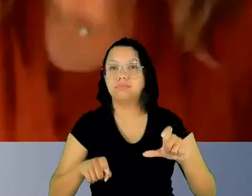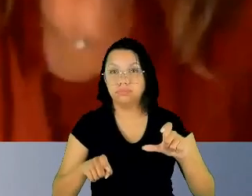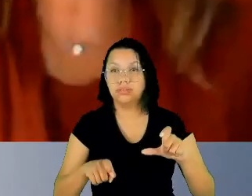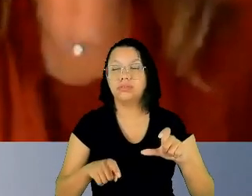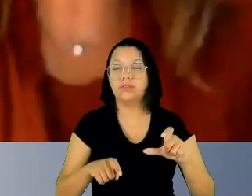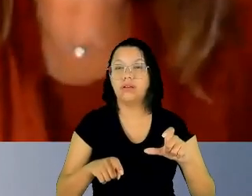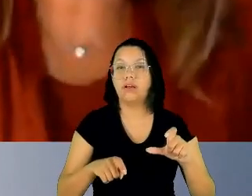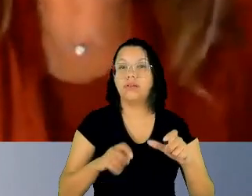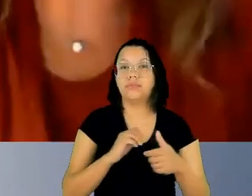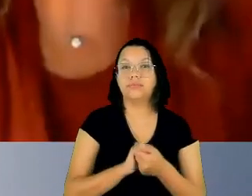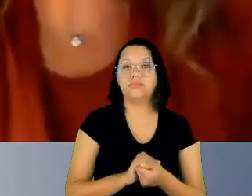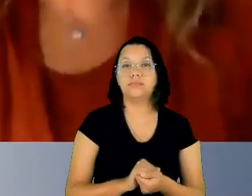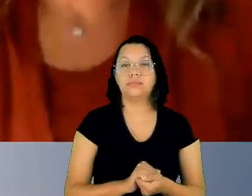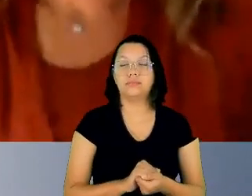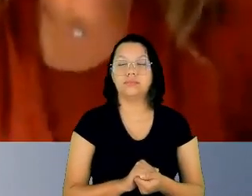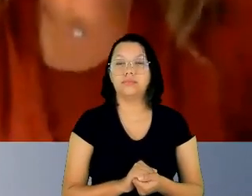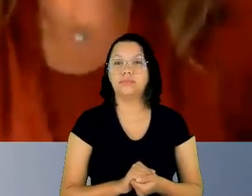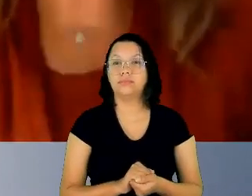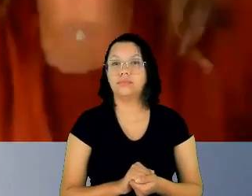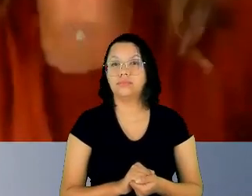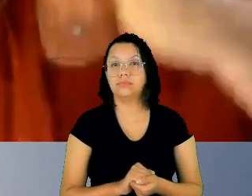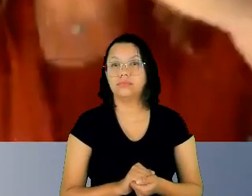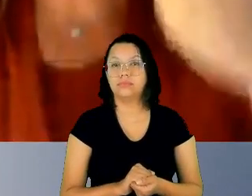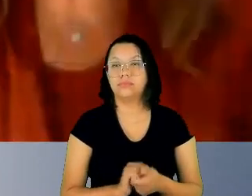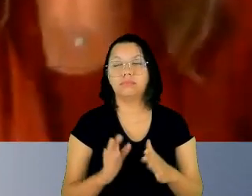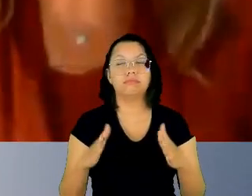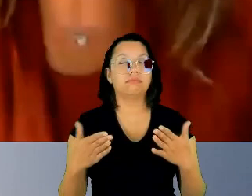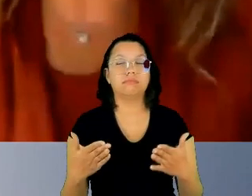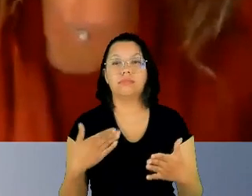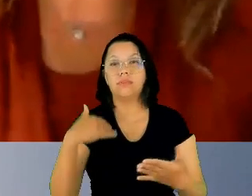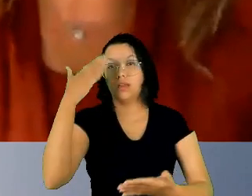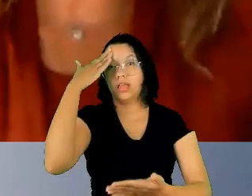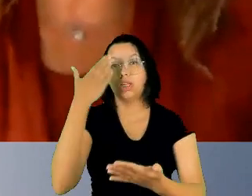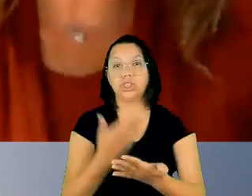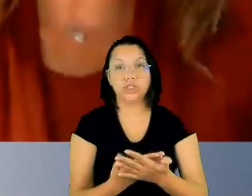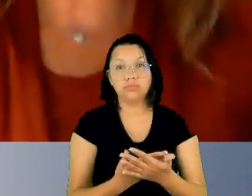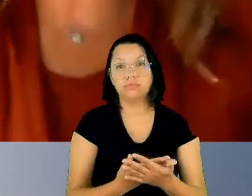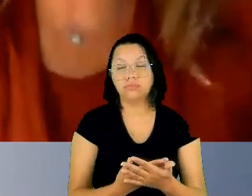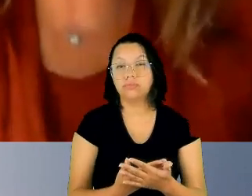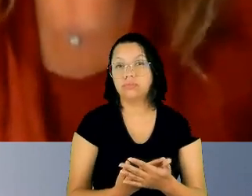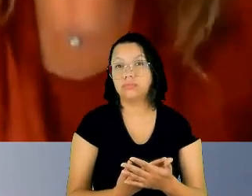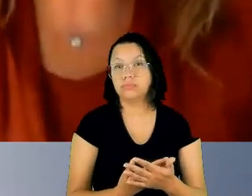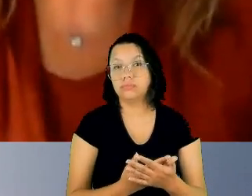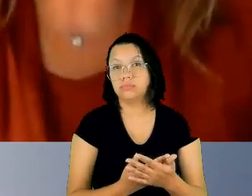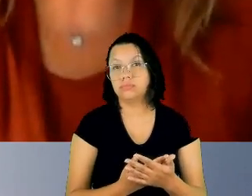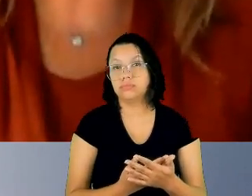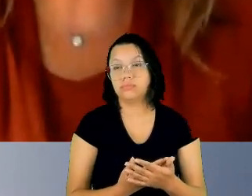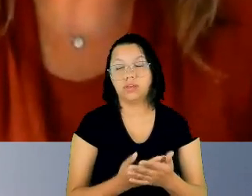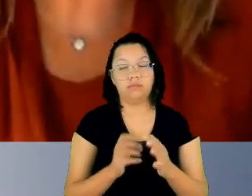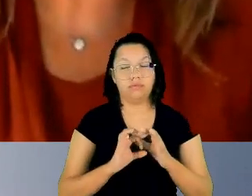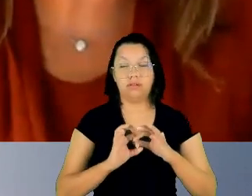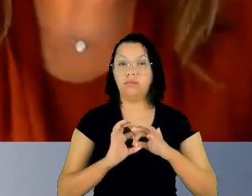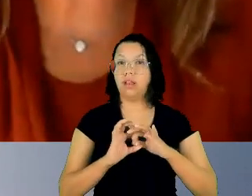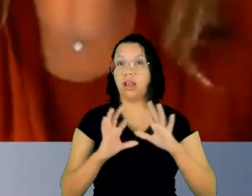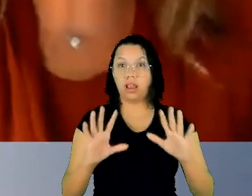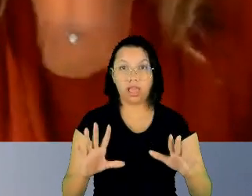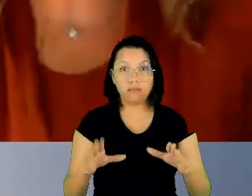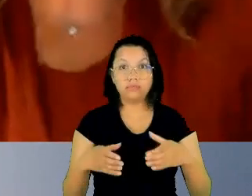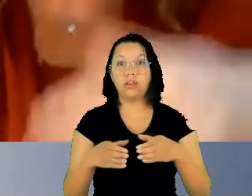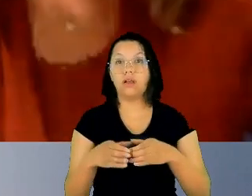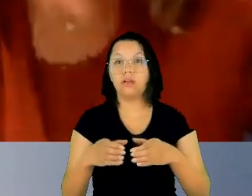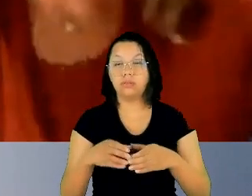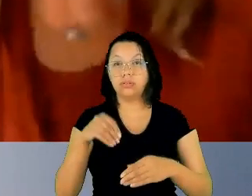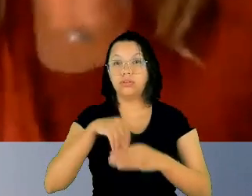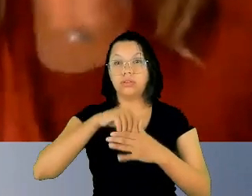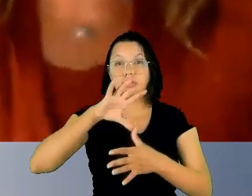então eu creio e aí me coloco à disposição como centro-americana nós fazemos vários termos de cooperação